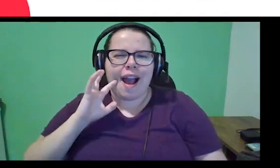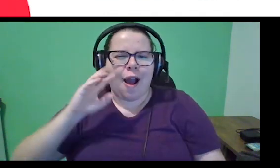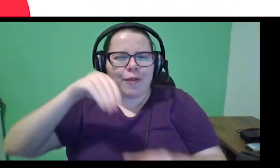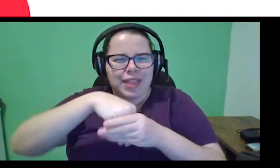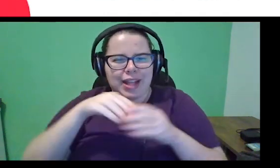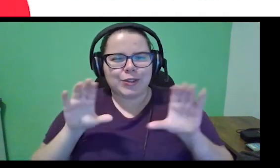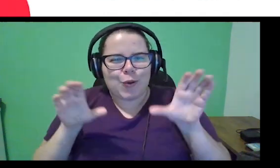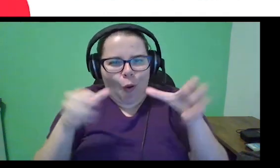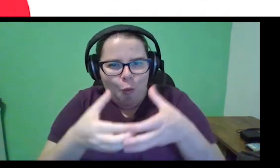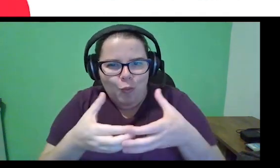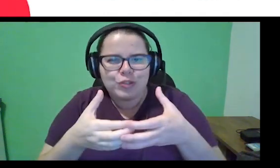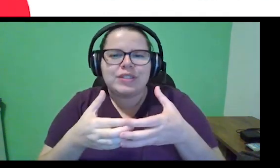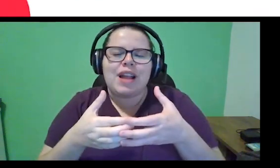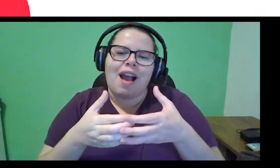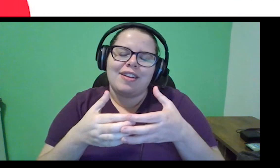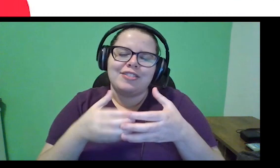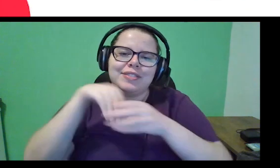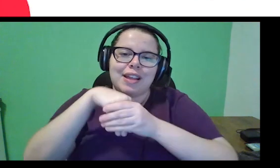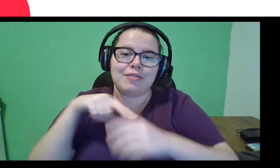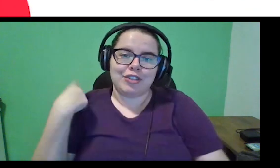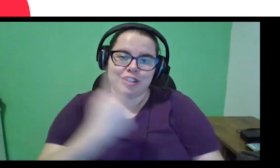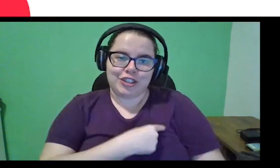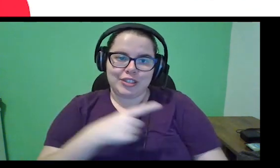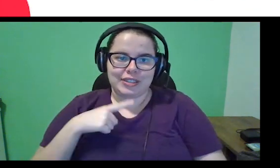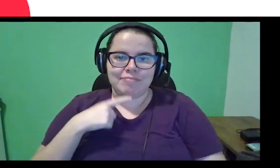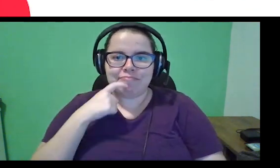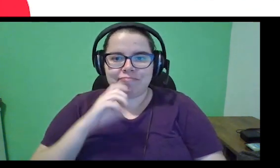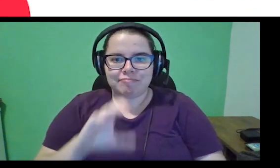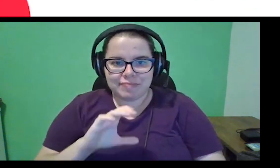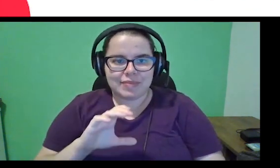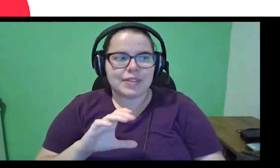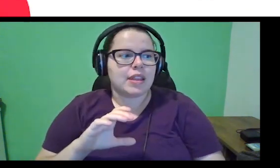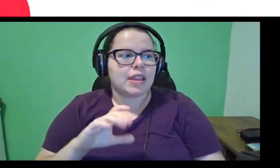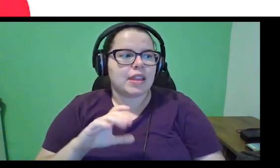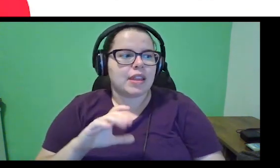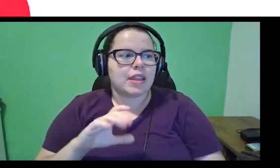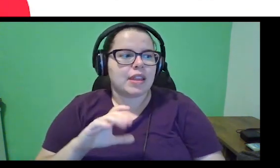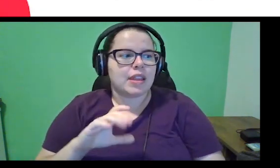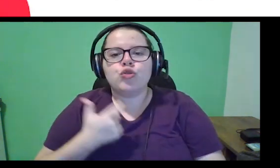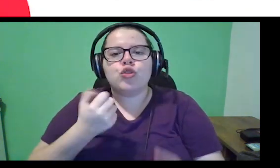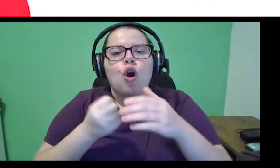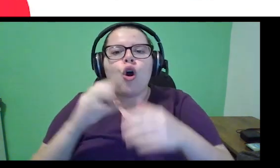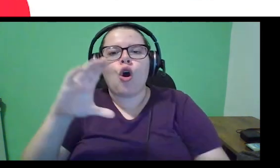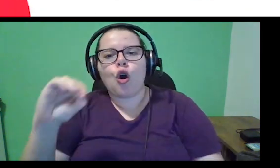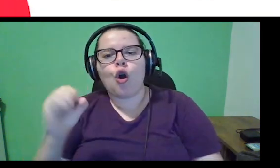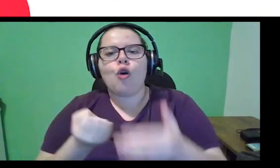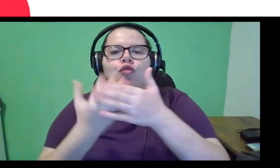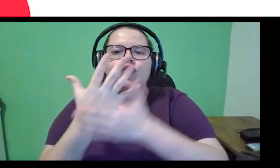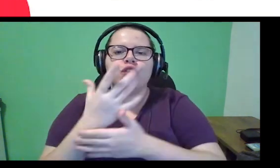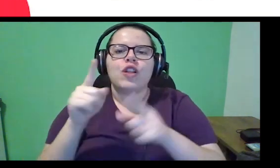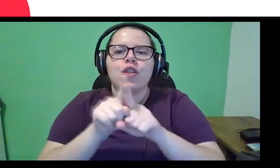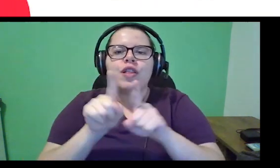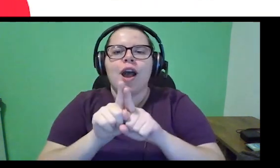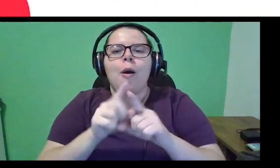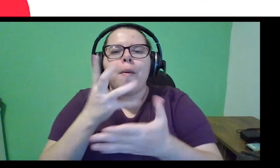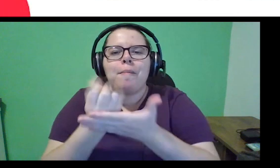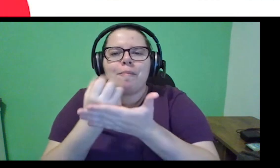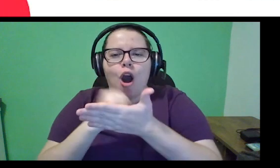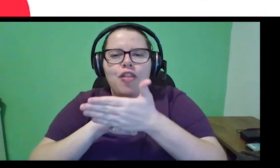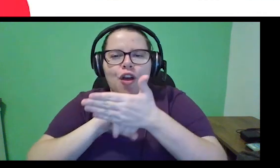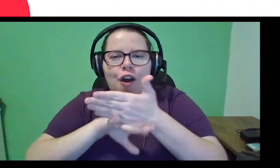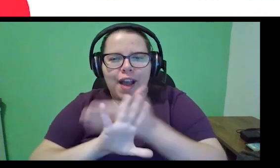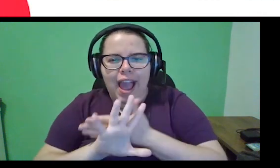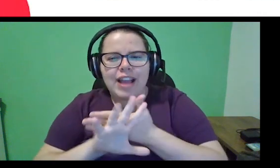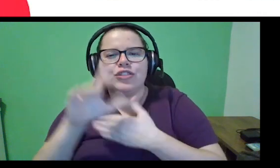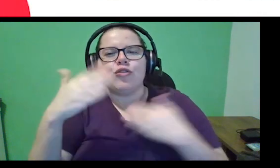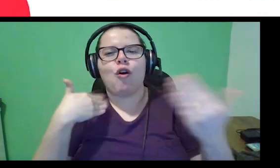comunidade interna que nós temos na CIT, né. Eu sou cofundador e co-host, né, do podcast Conversa